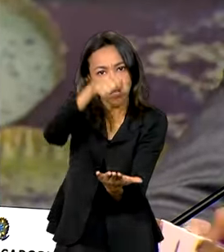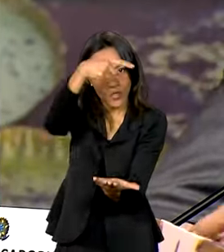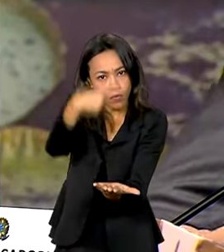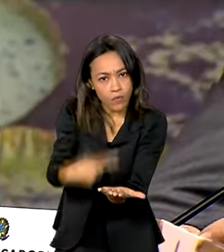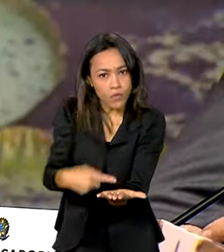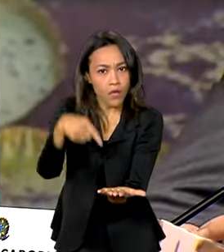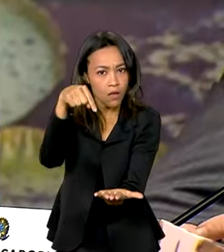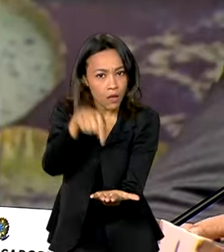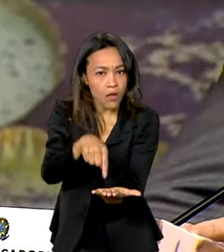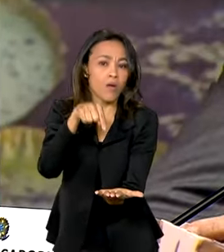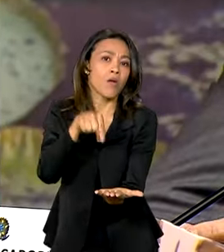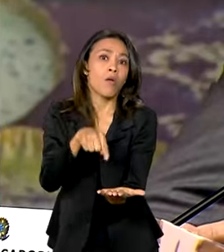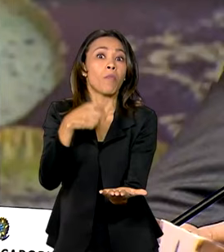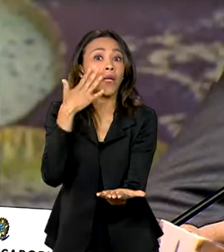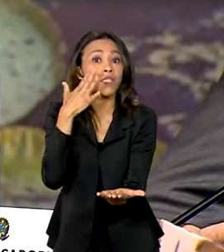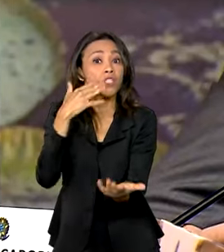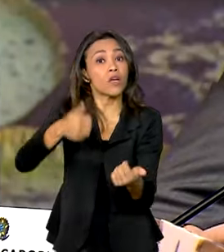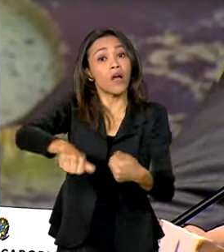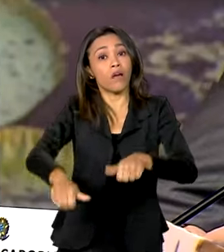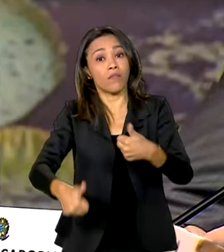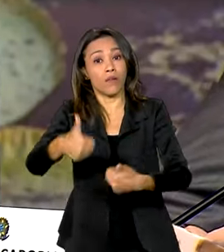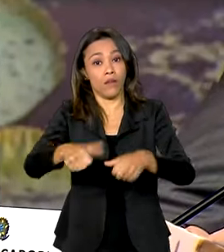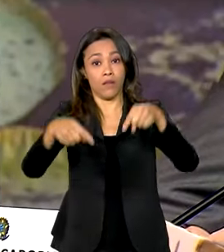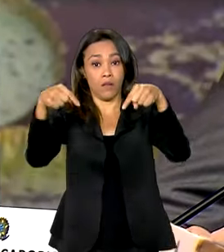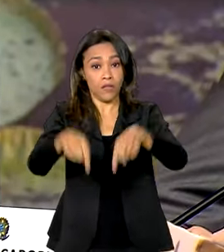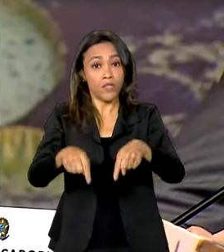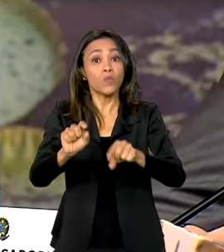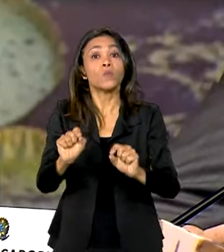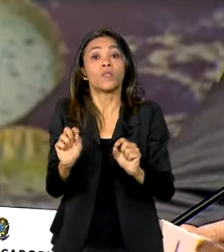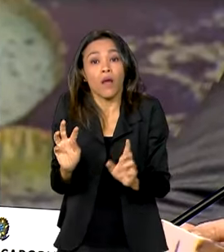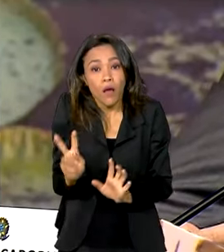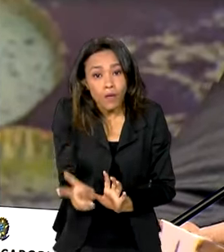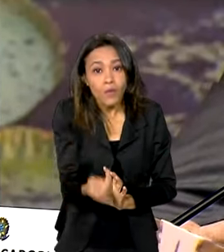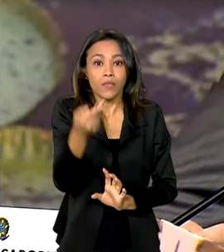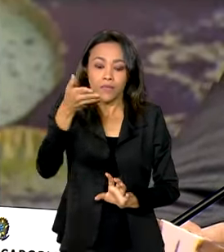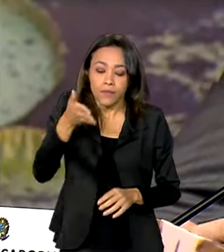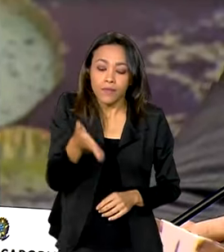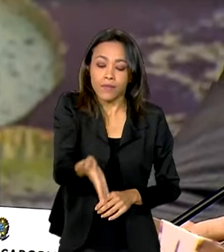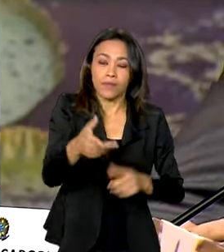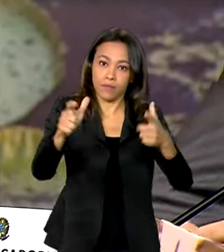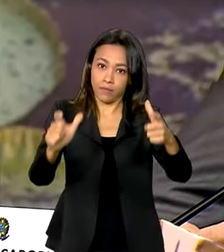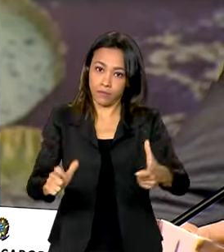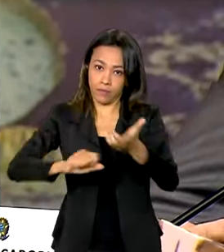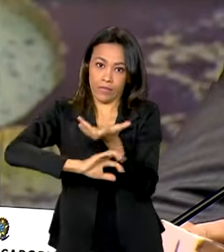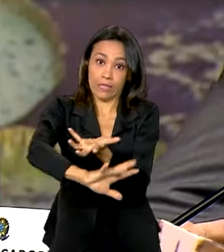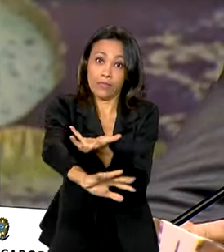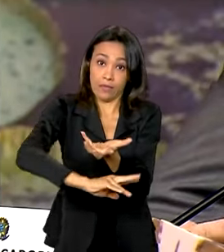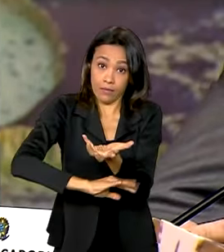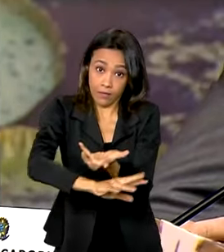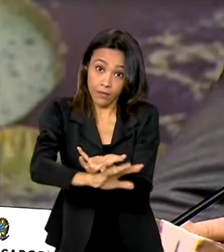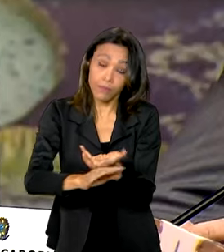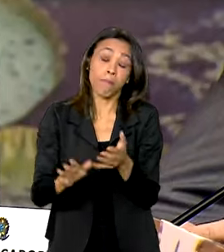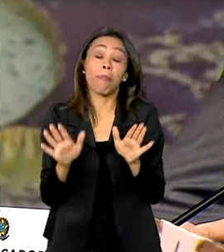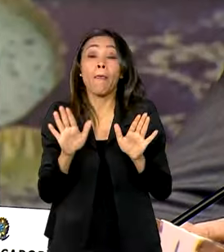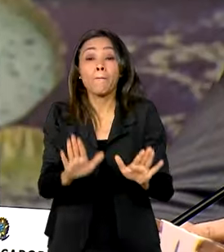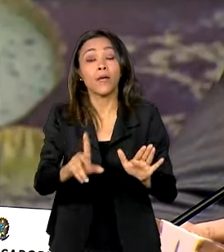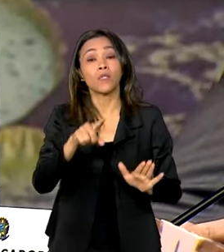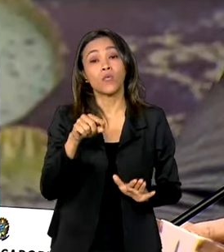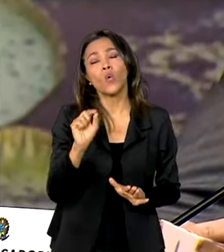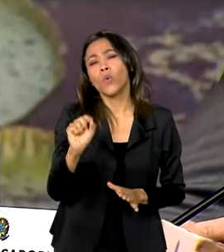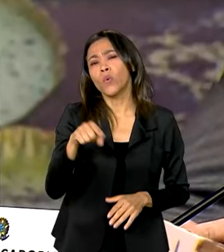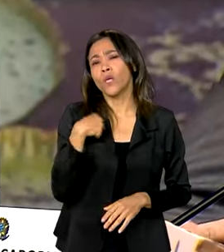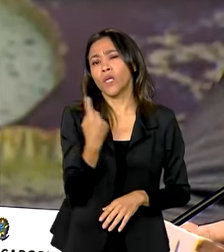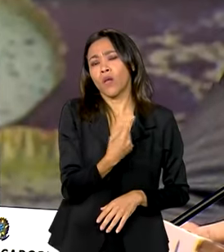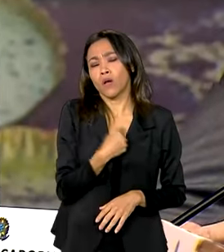fazer uma aferição do que está acontecendo de fato, mas o que nós estamos tendo